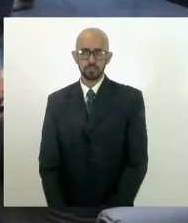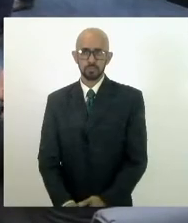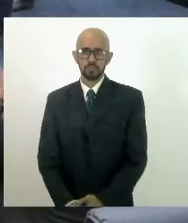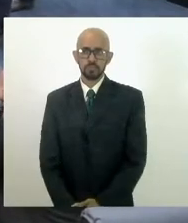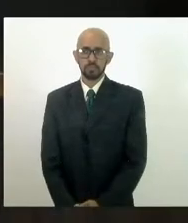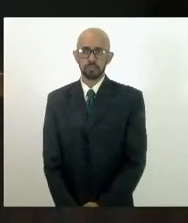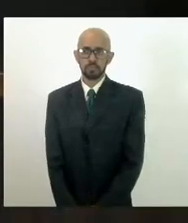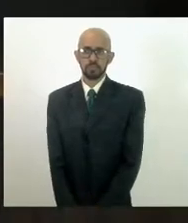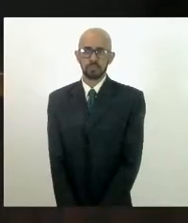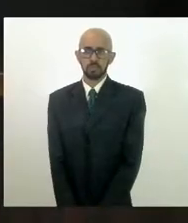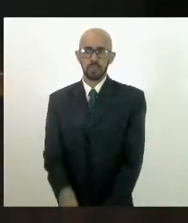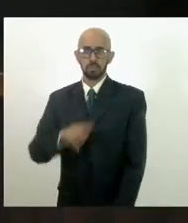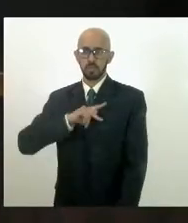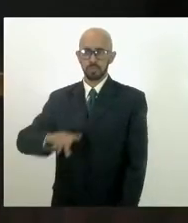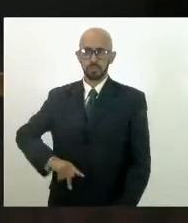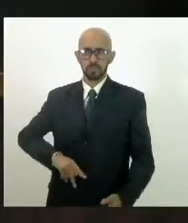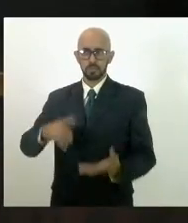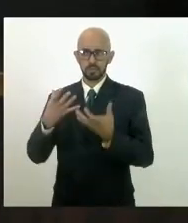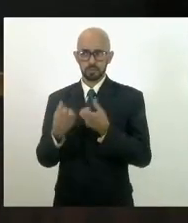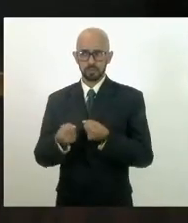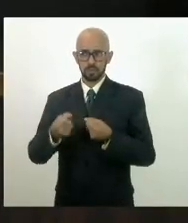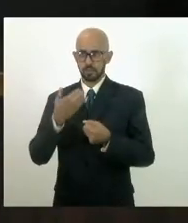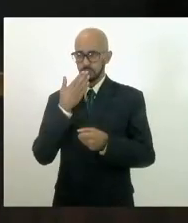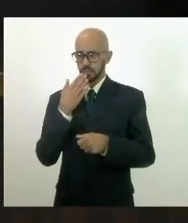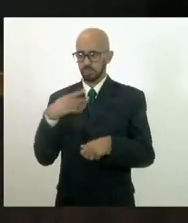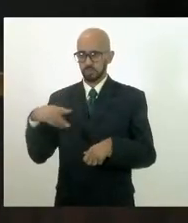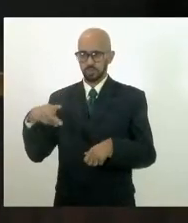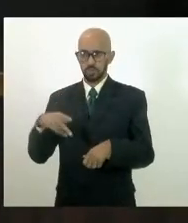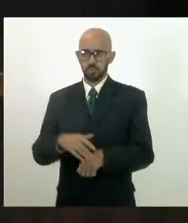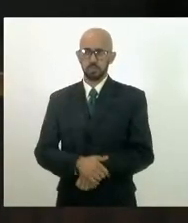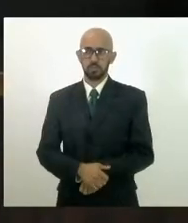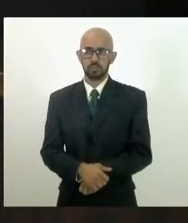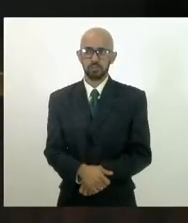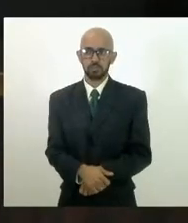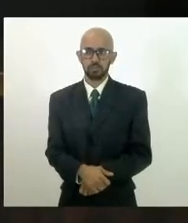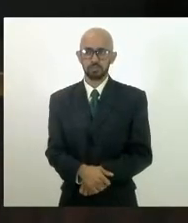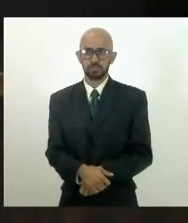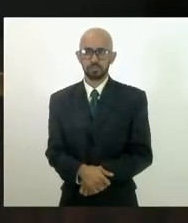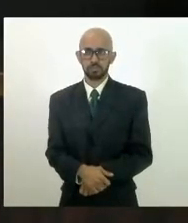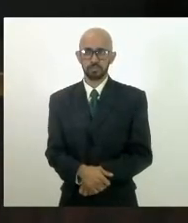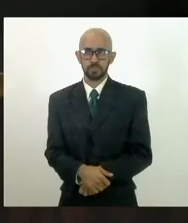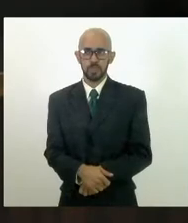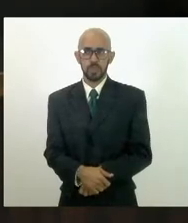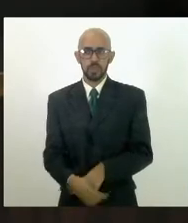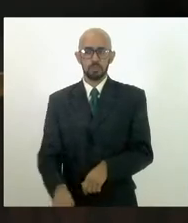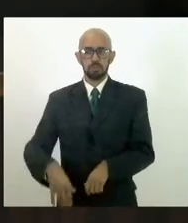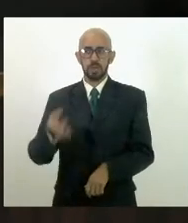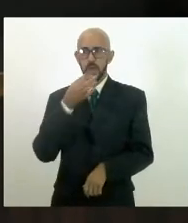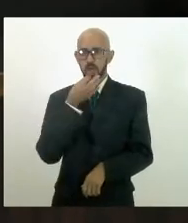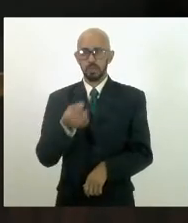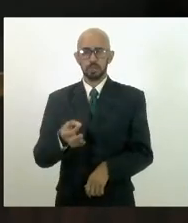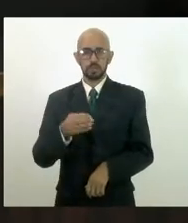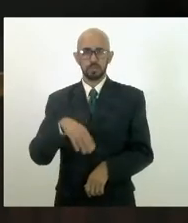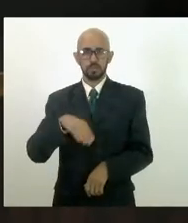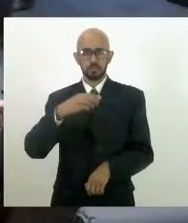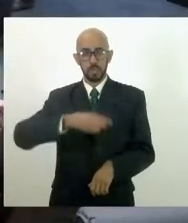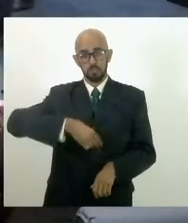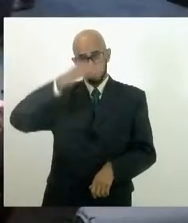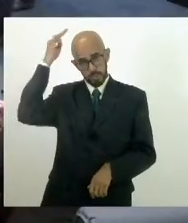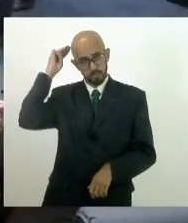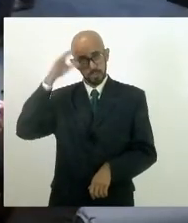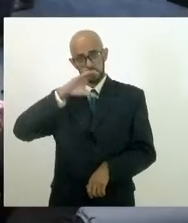O presidente se defere pedir de vossa excelência. Para emitir, parecer, pela comissão de constituição de justiça, deputado Márcio Pacheco.